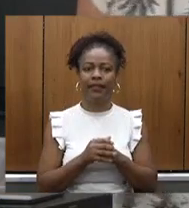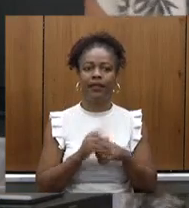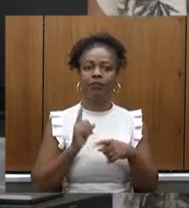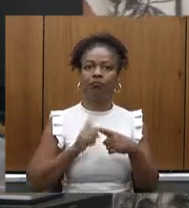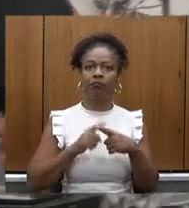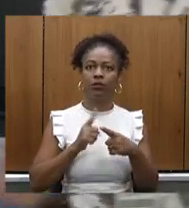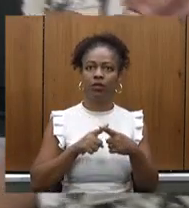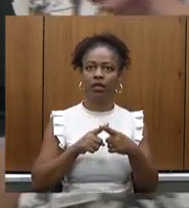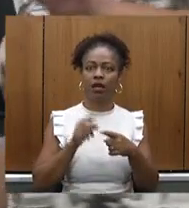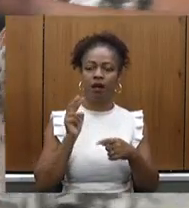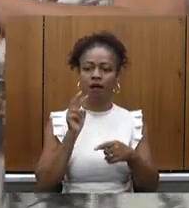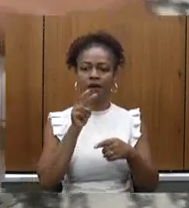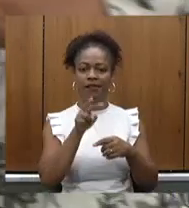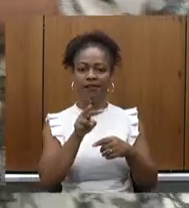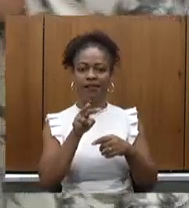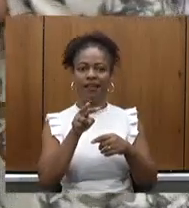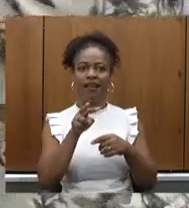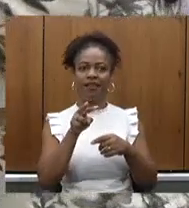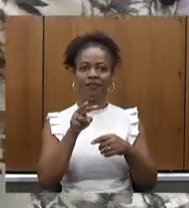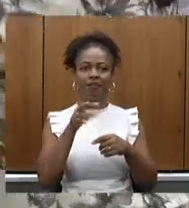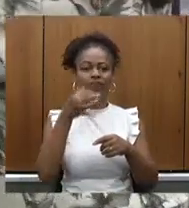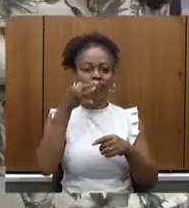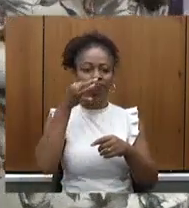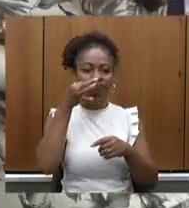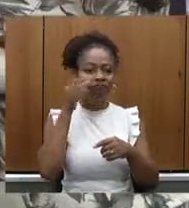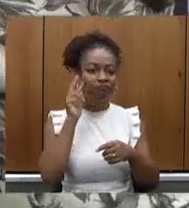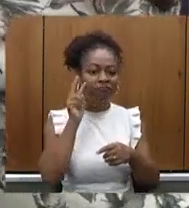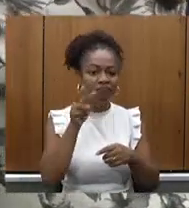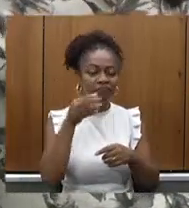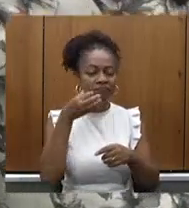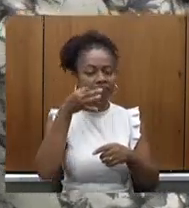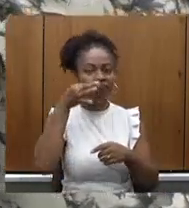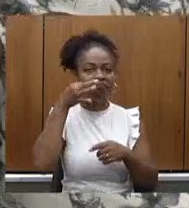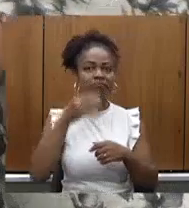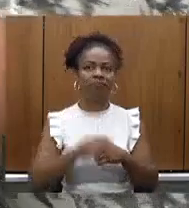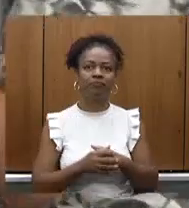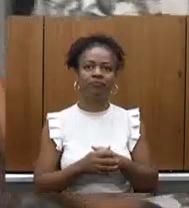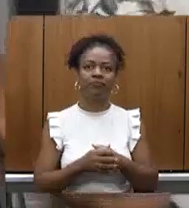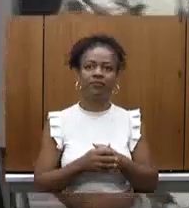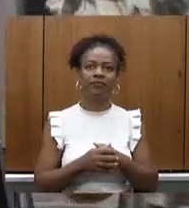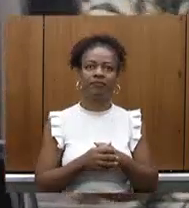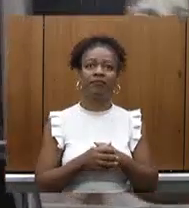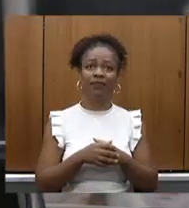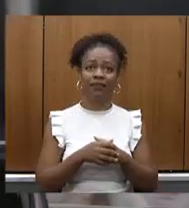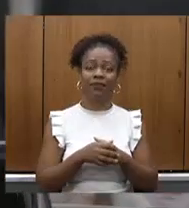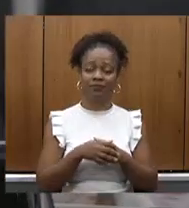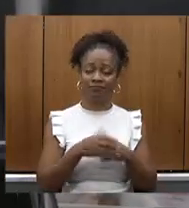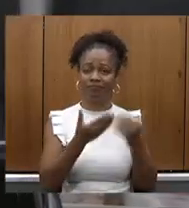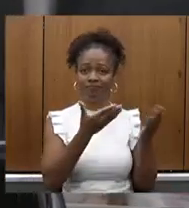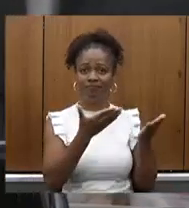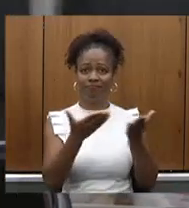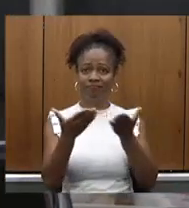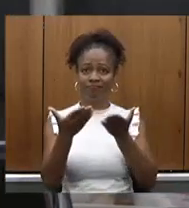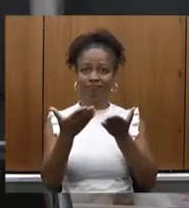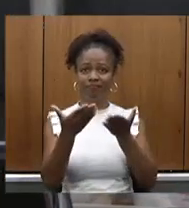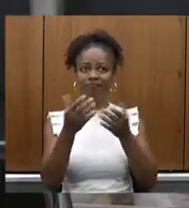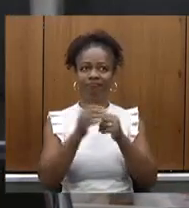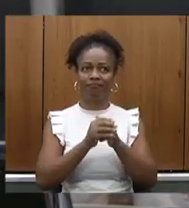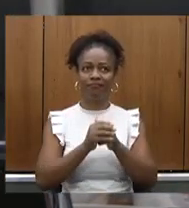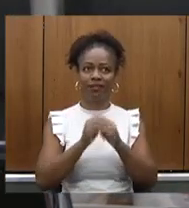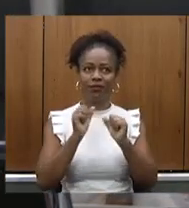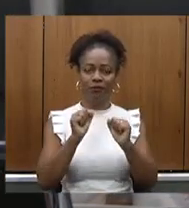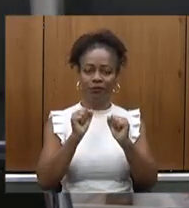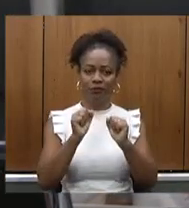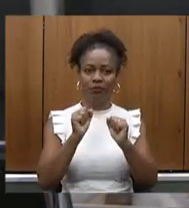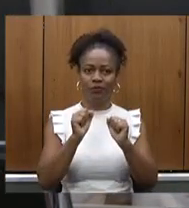ao nosso querido secretário presidente muito obrigado faz muito bem deputado o senhor tem a palavra por 3 minutos e se necessário mais